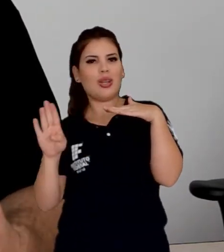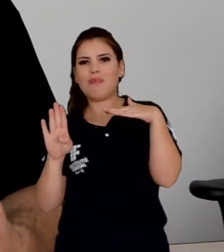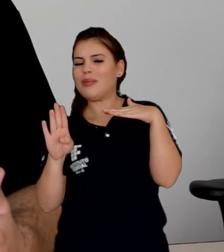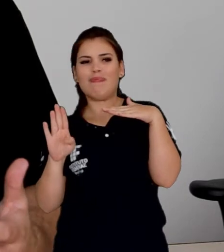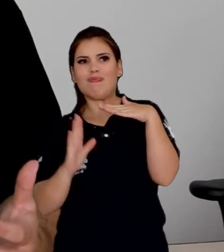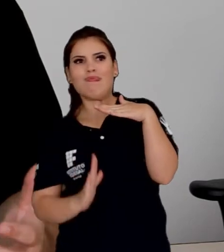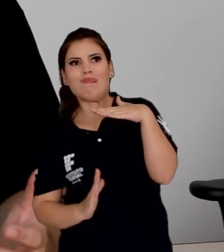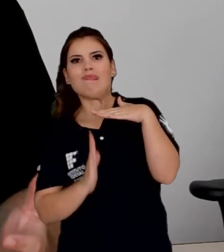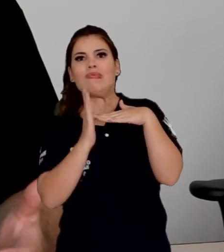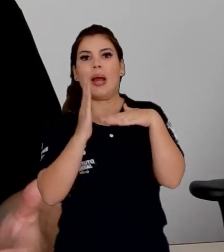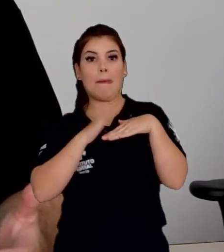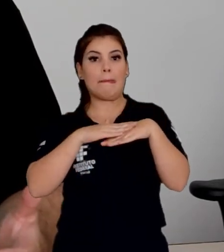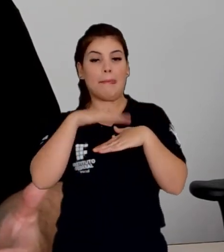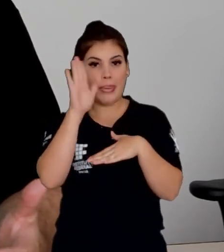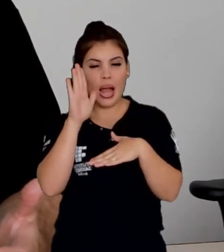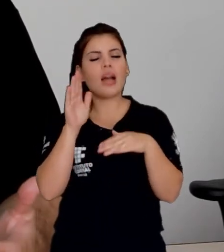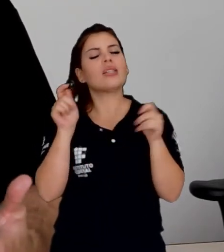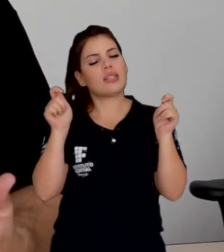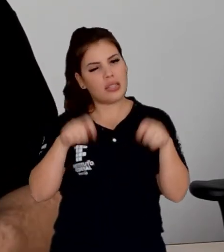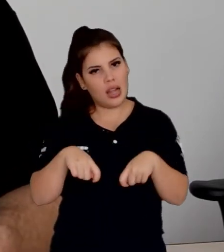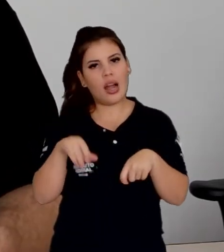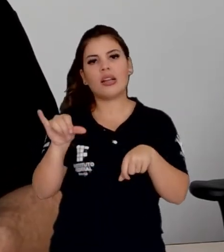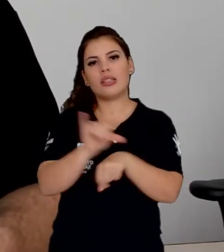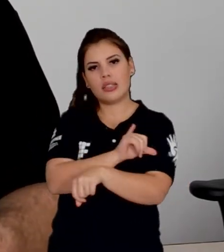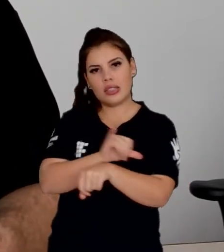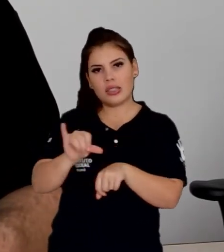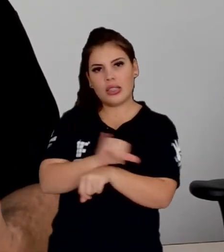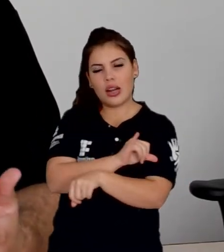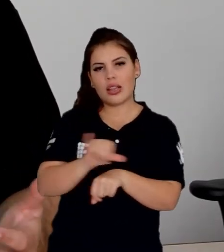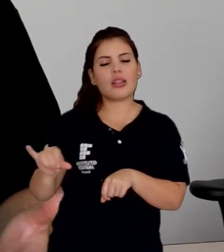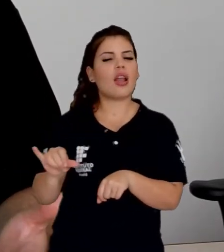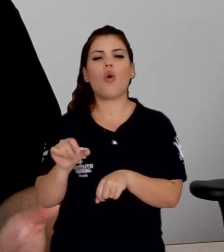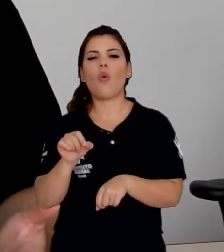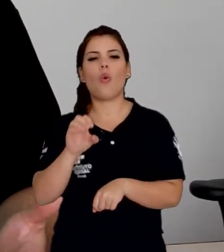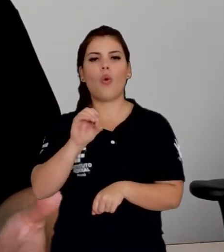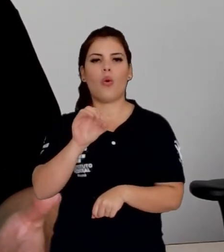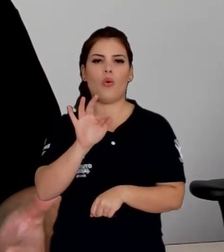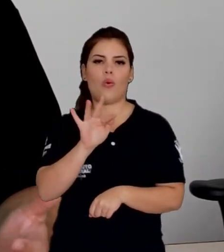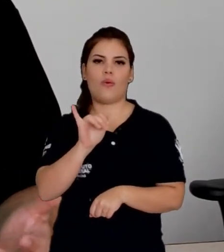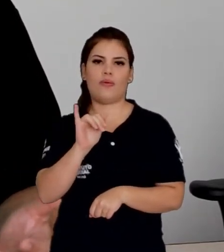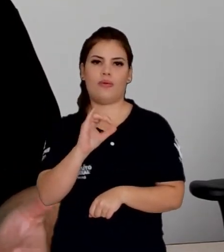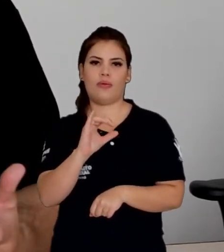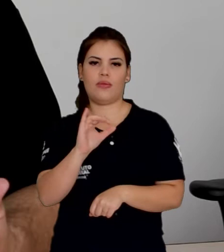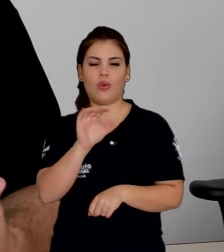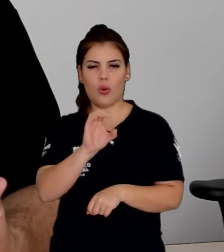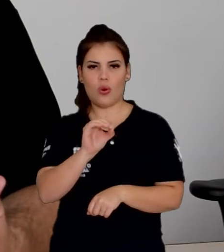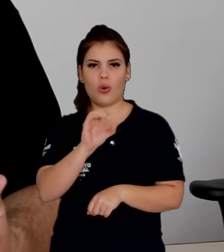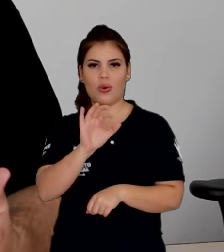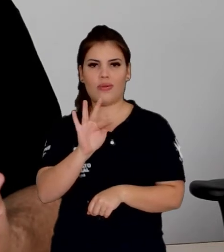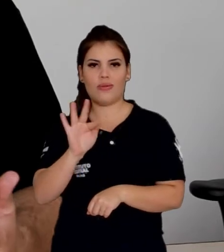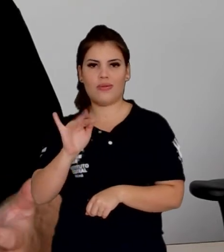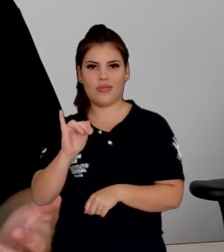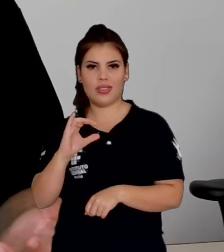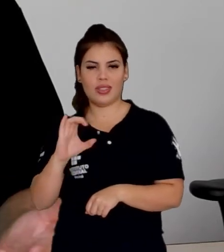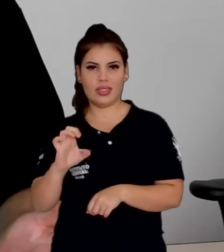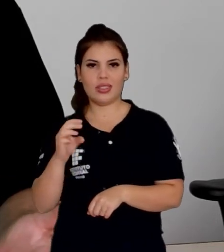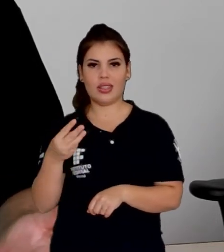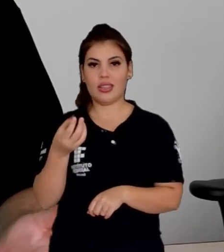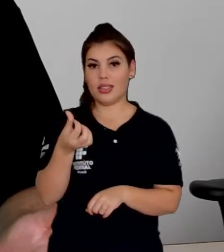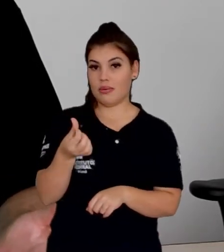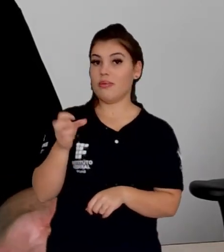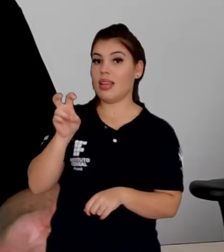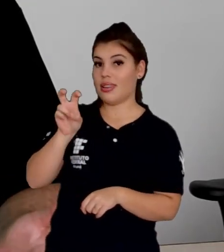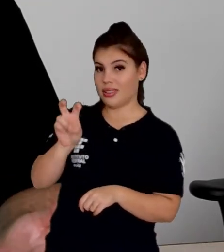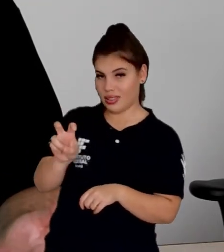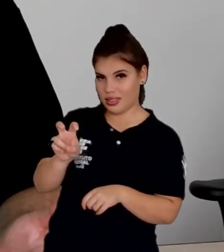disponibilizado, nós temos uma alternativa para os servidores, que é o Office 365. O Office 365 já está liberado para os